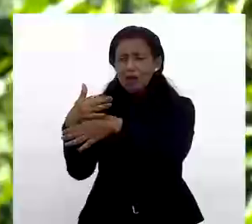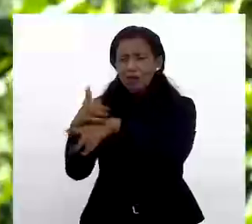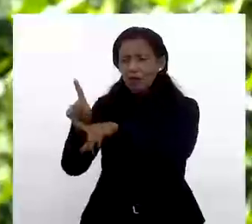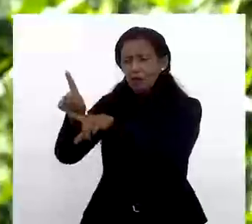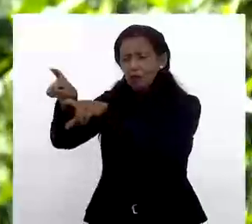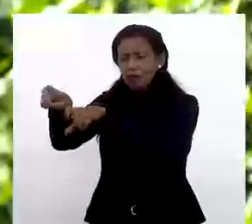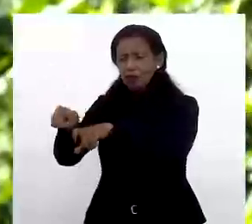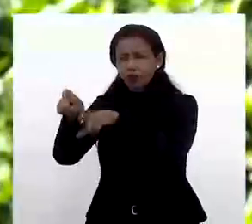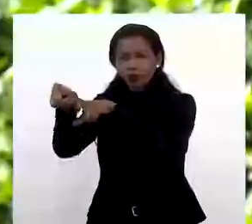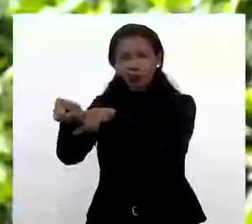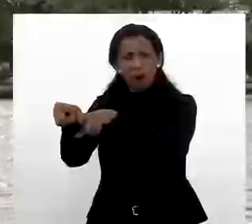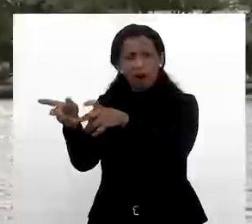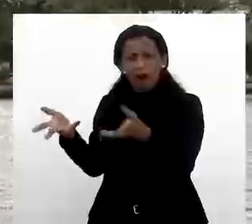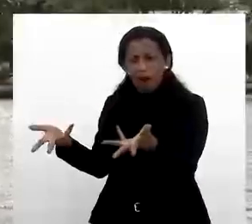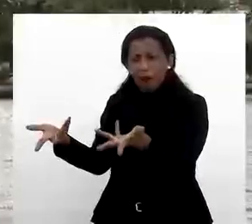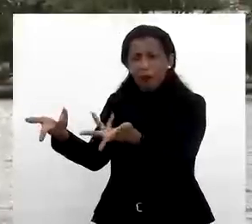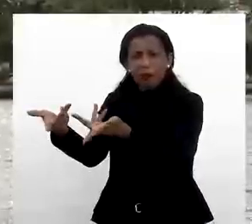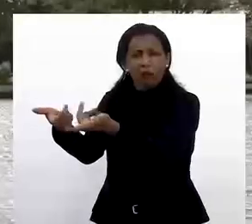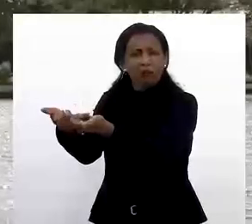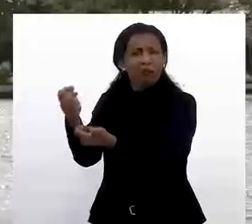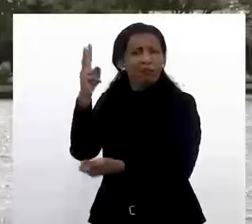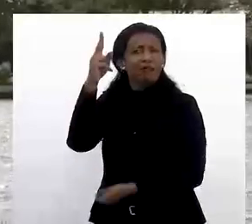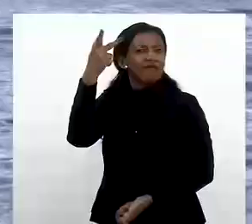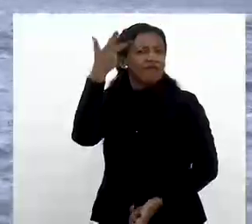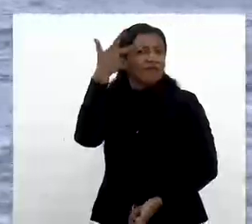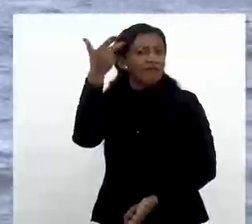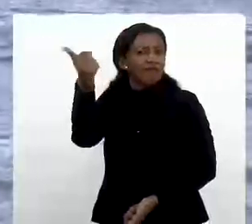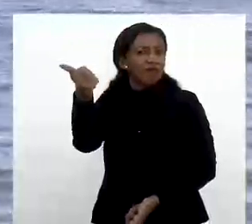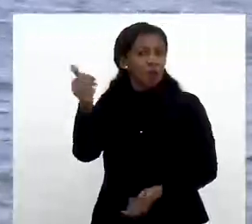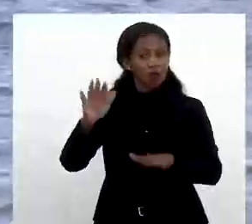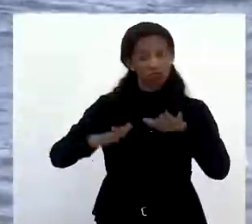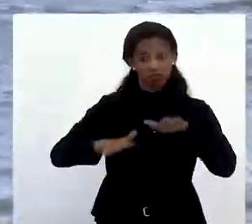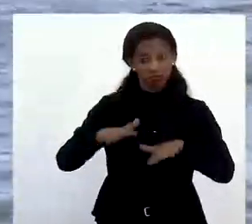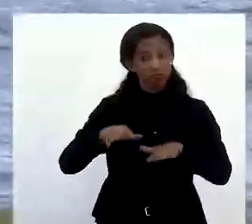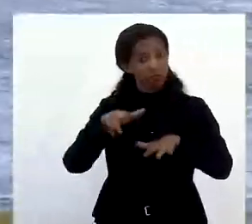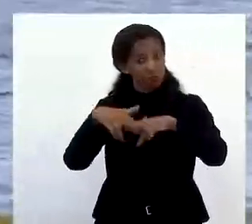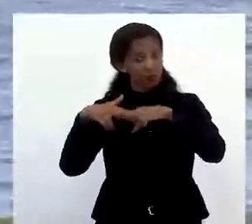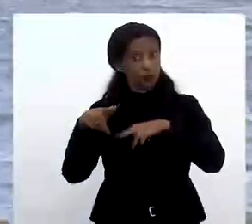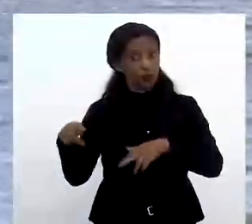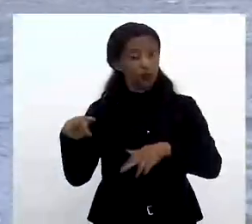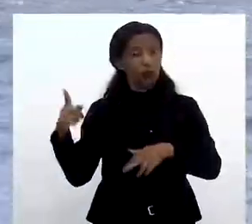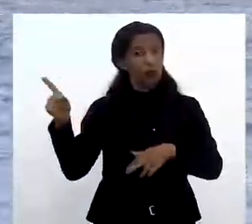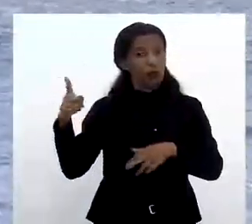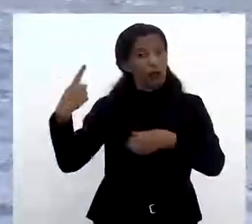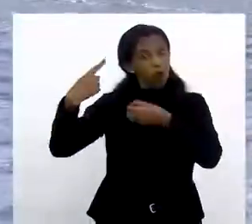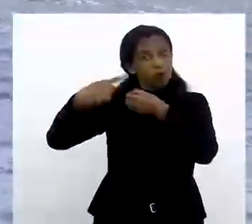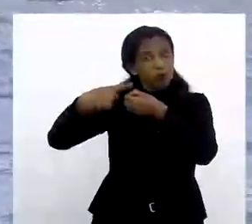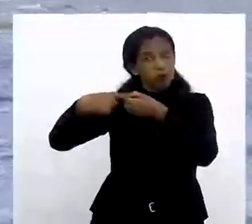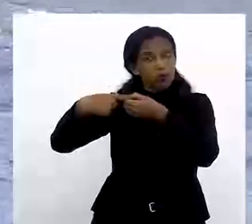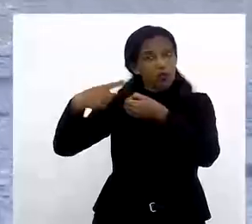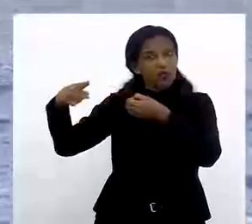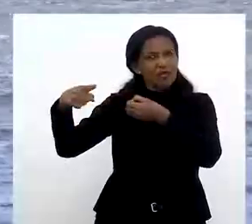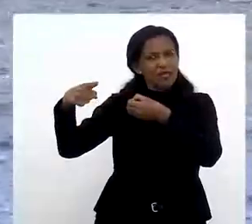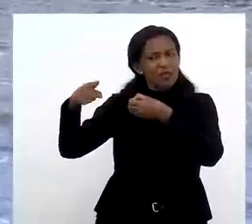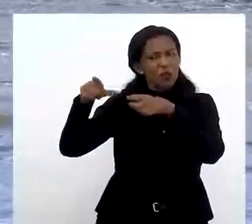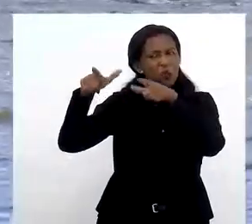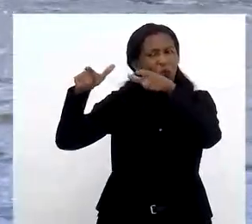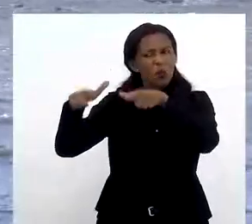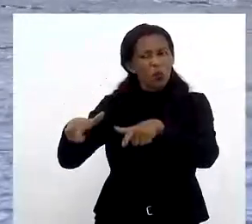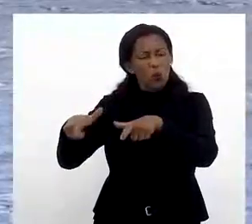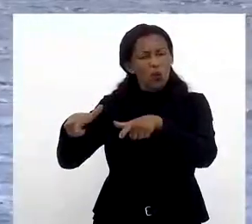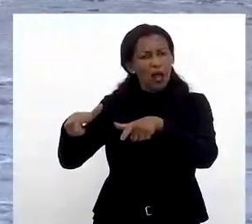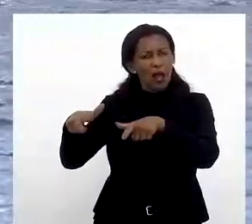que esbanja charme e belezas naturais. Talvez exatamente por isso, o município tenha sido escolhido como